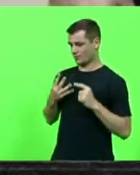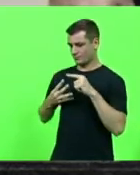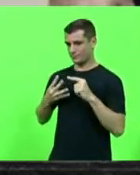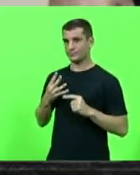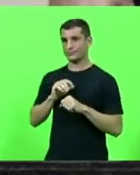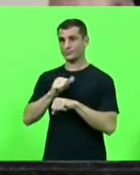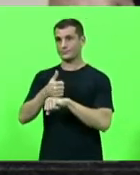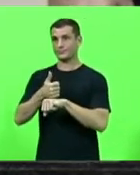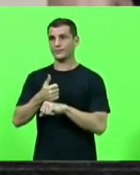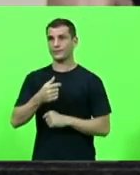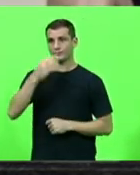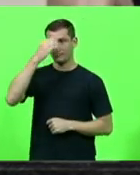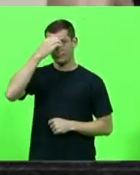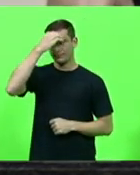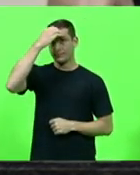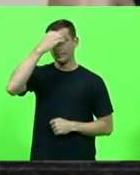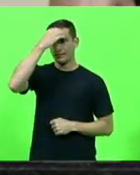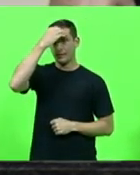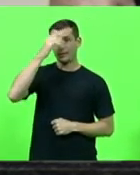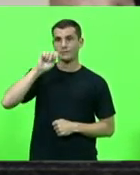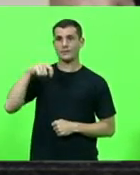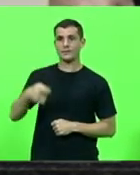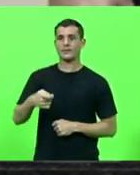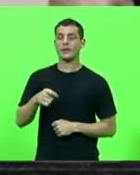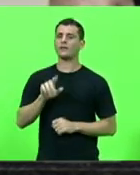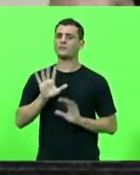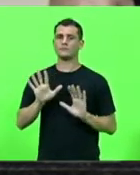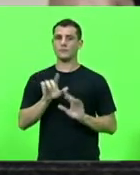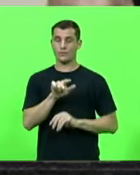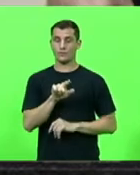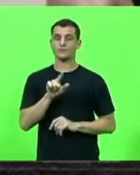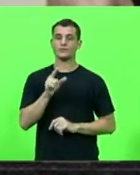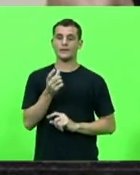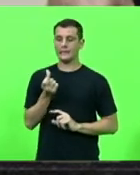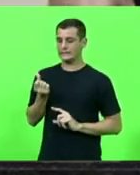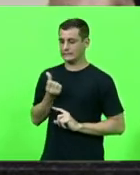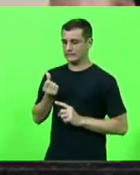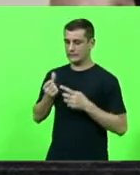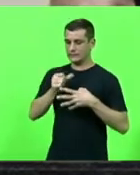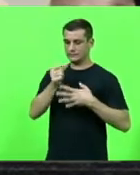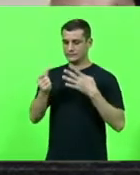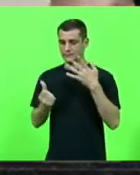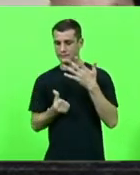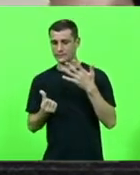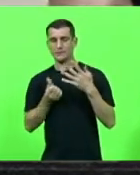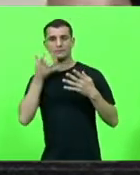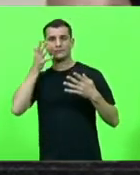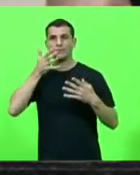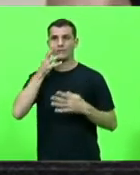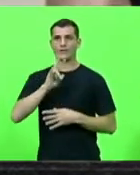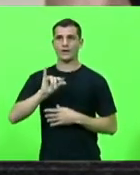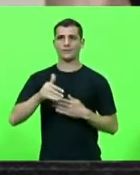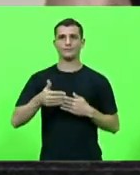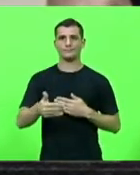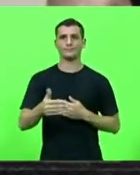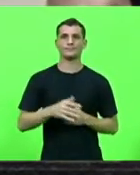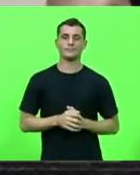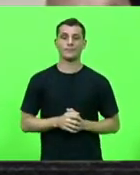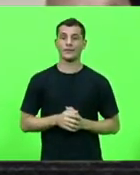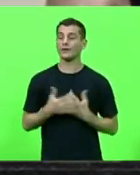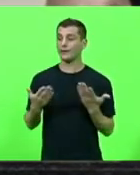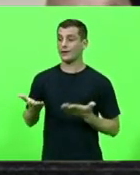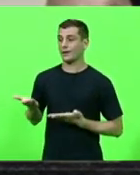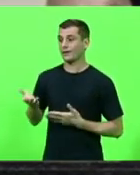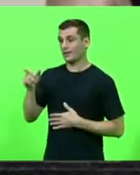o sexto ok obrigado com a palavra deputado